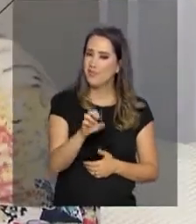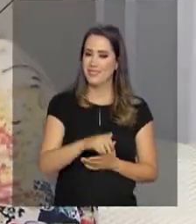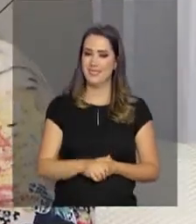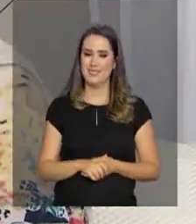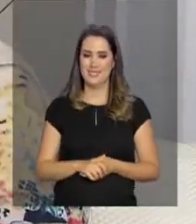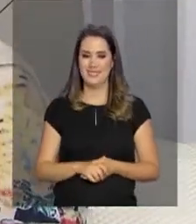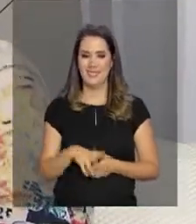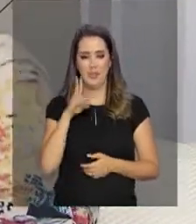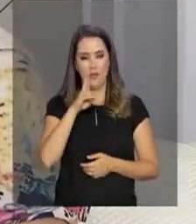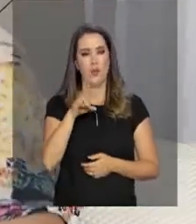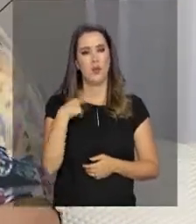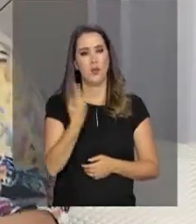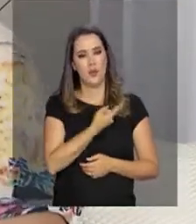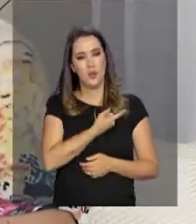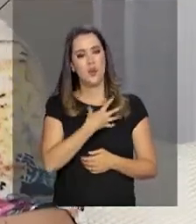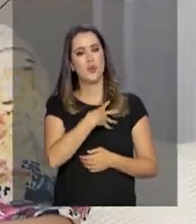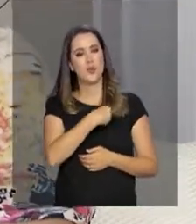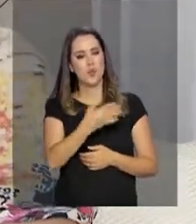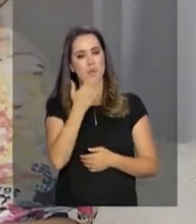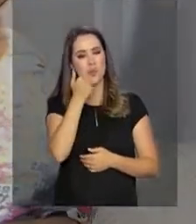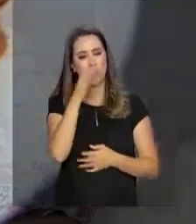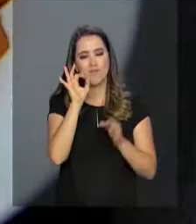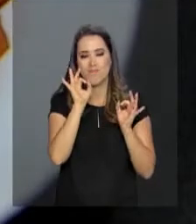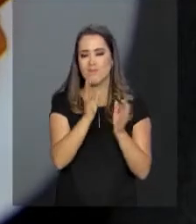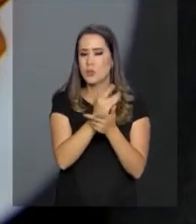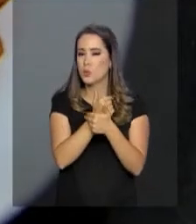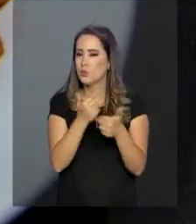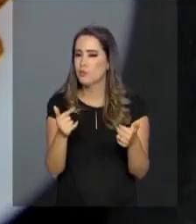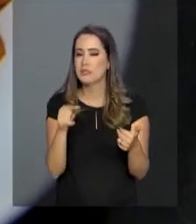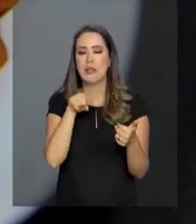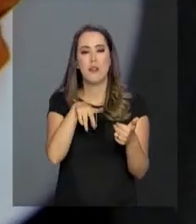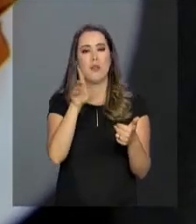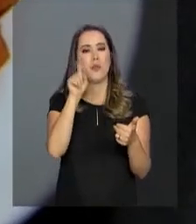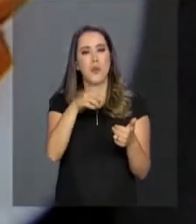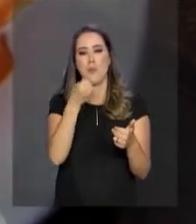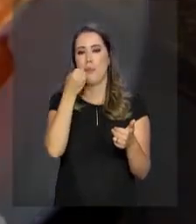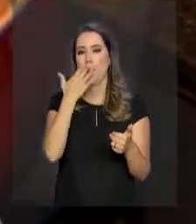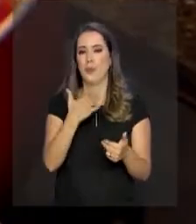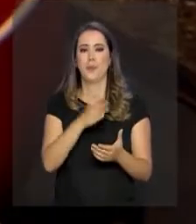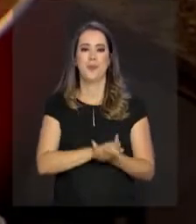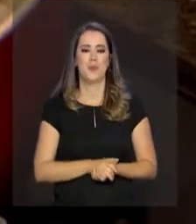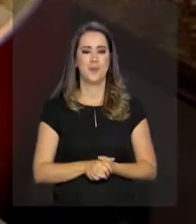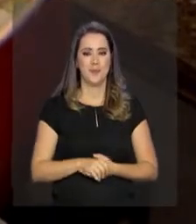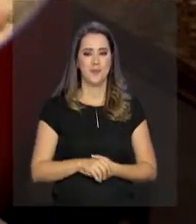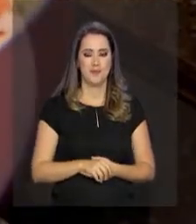nossos filhos comem verdura, nossos filhos comem fruta, isso é gratificante.